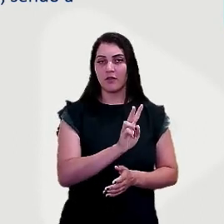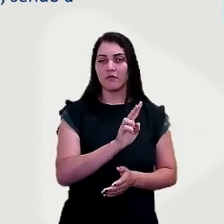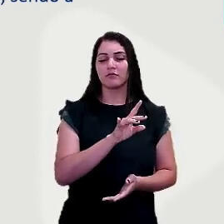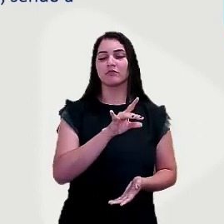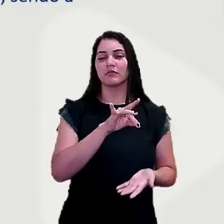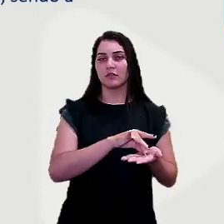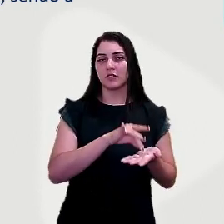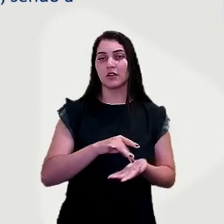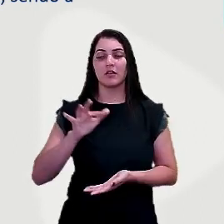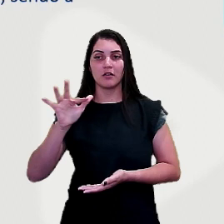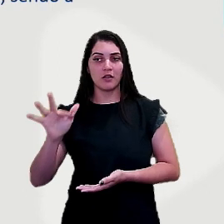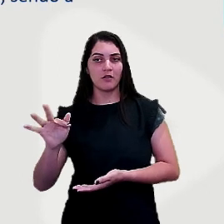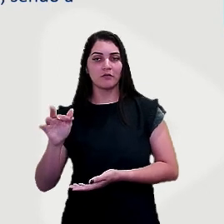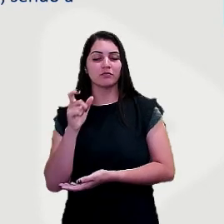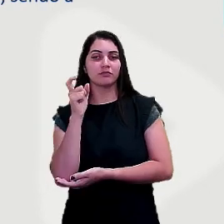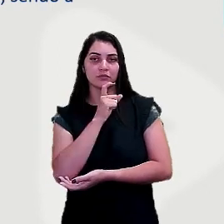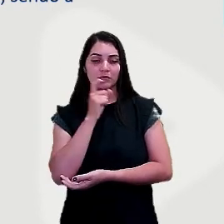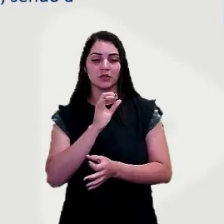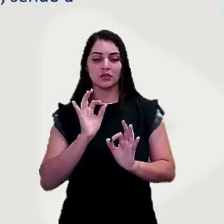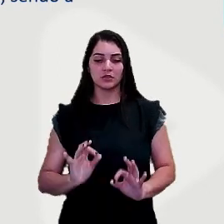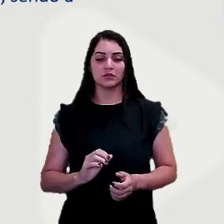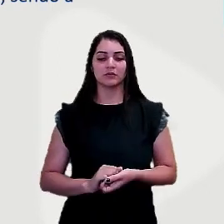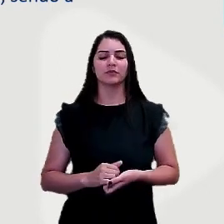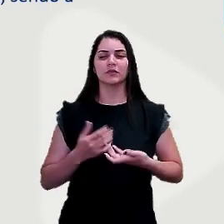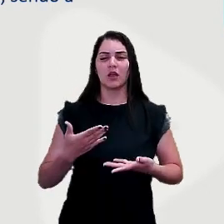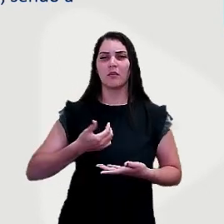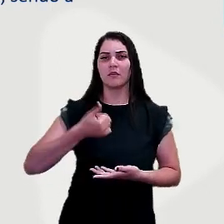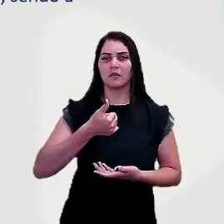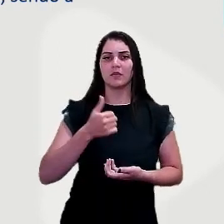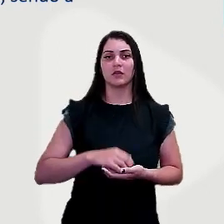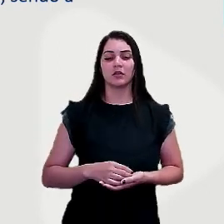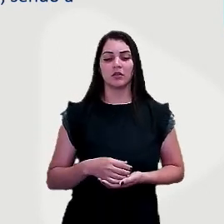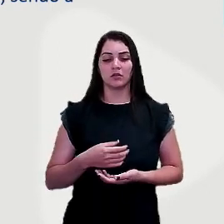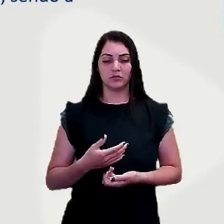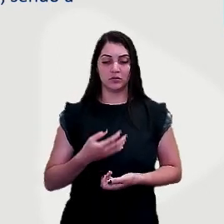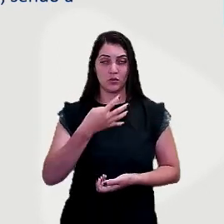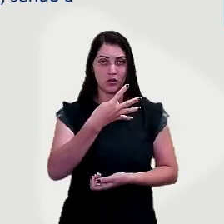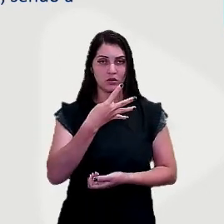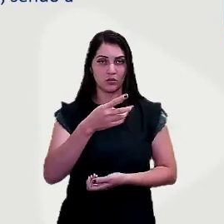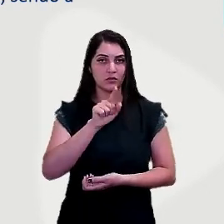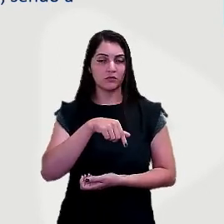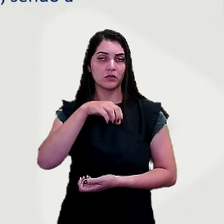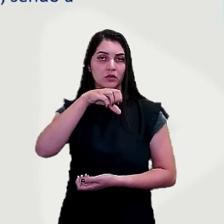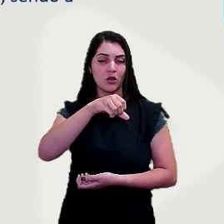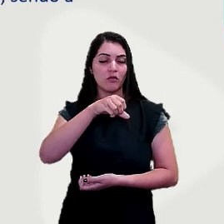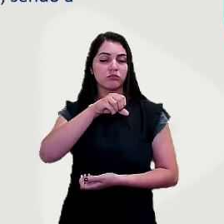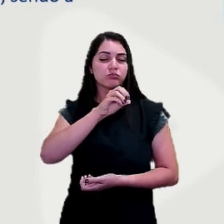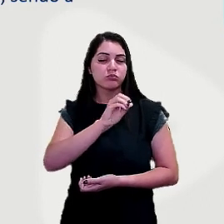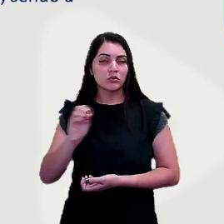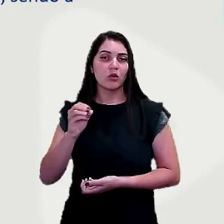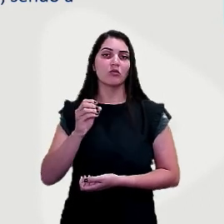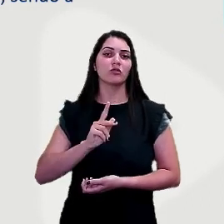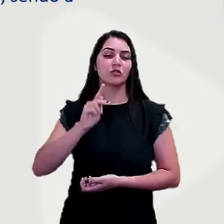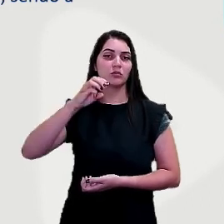e F para que são falsas, certo? Então, a primeira, com 44,9 milhões de quilômetros